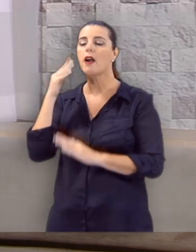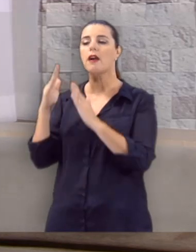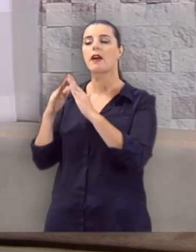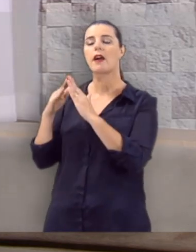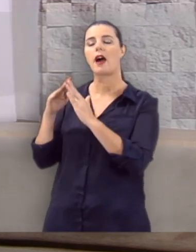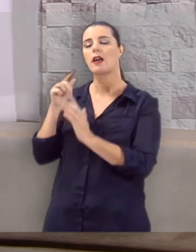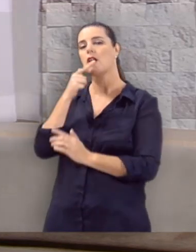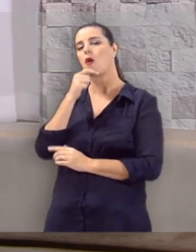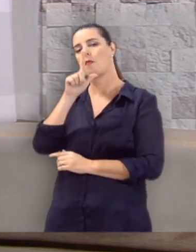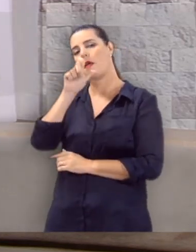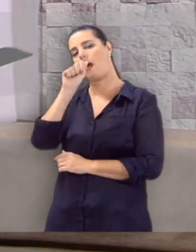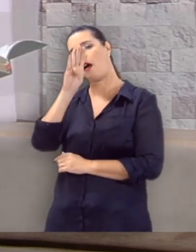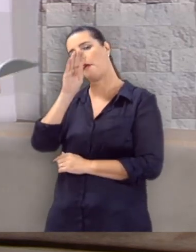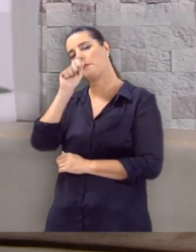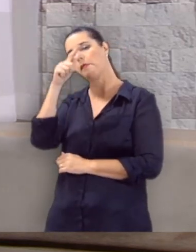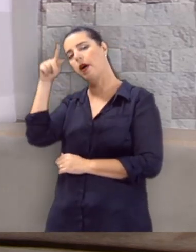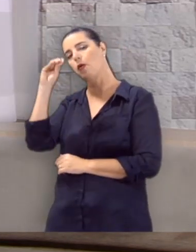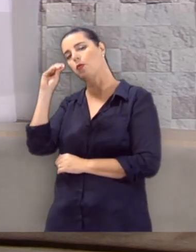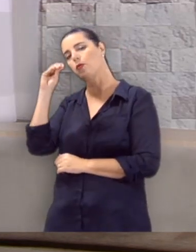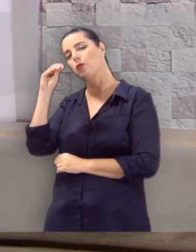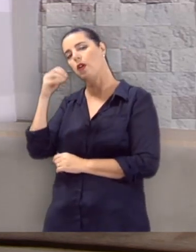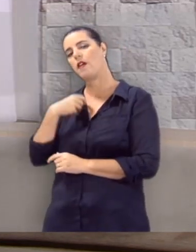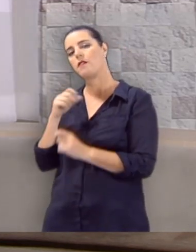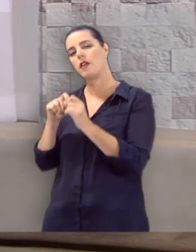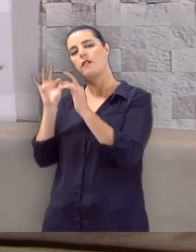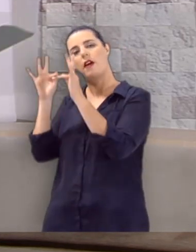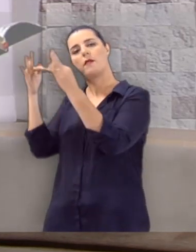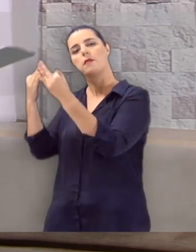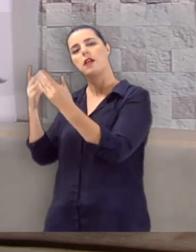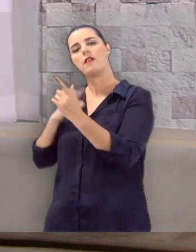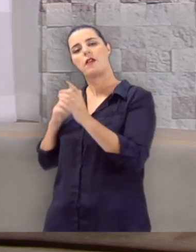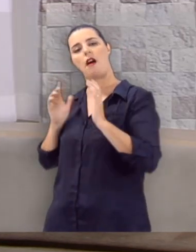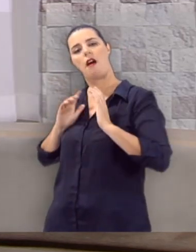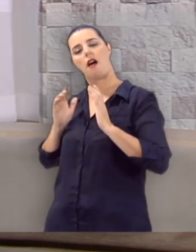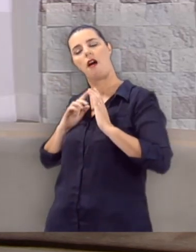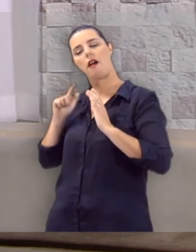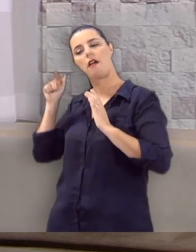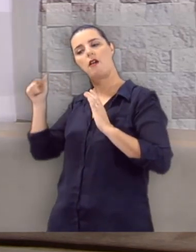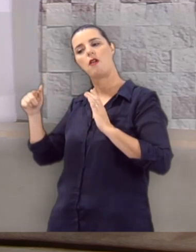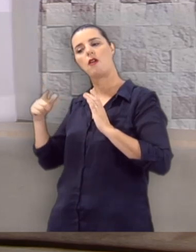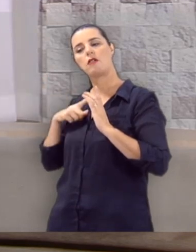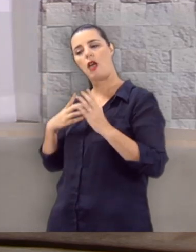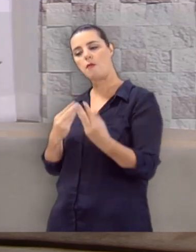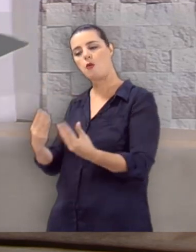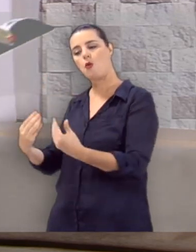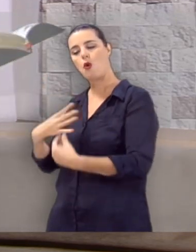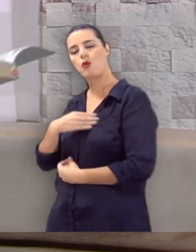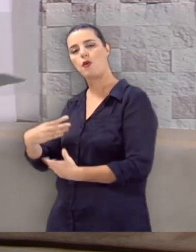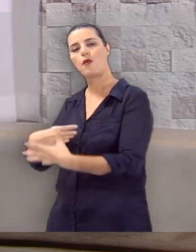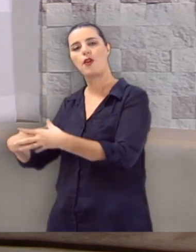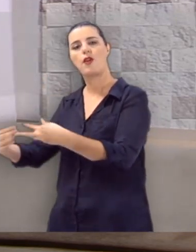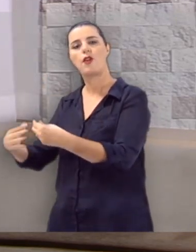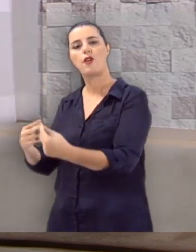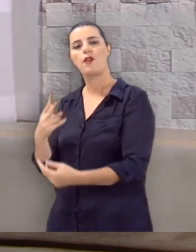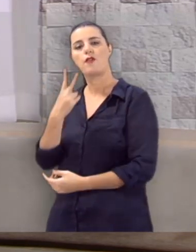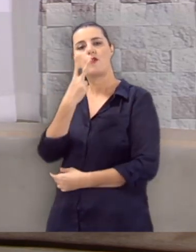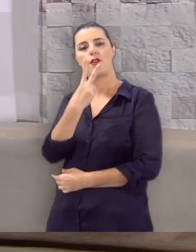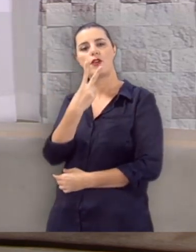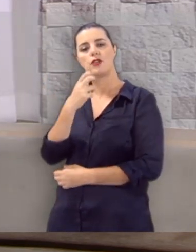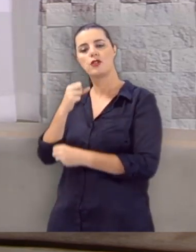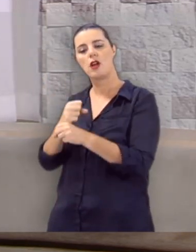E ele vai para a casa de Labão, ali constitui família. Ali fica rico. Ali tem muitos filhos.